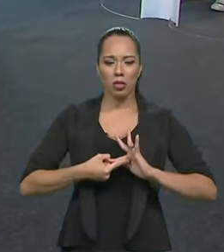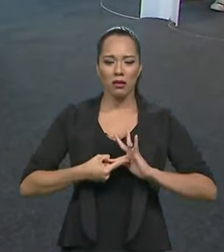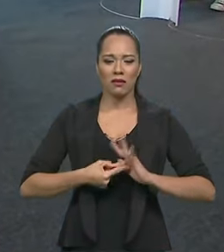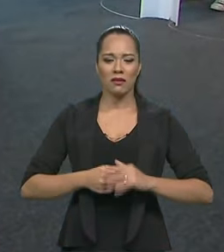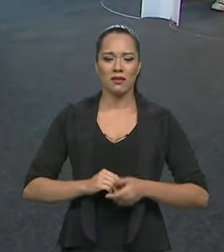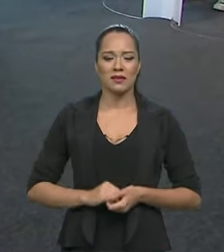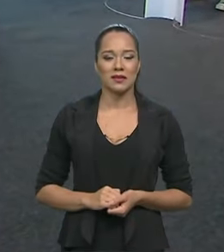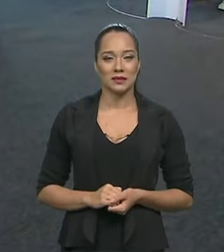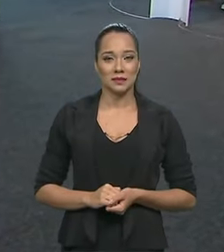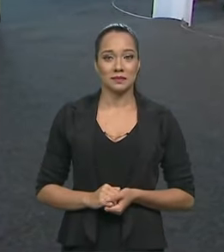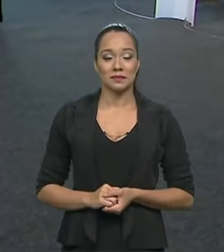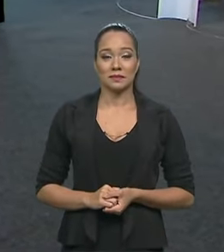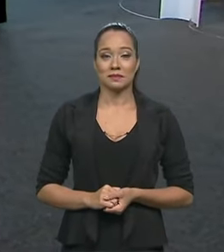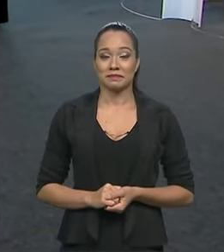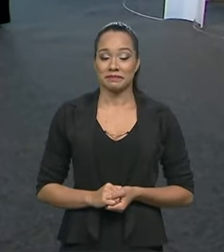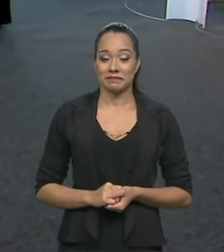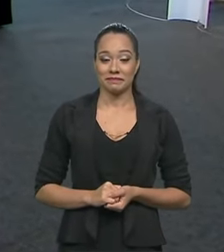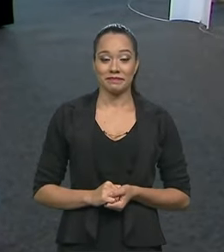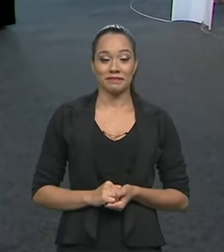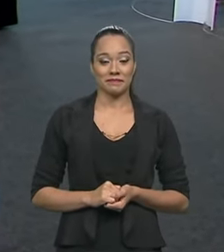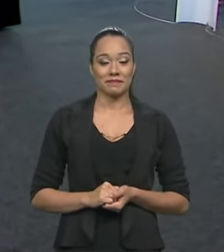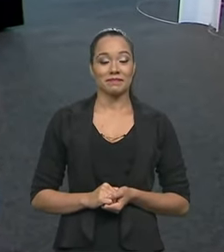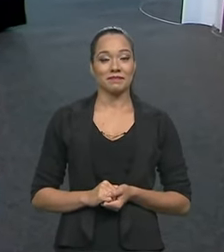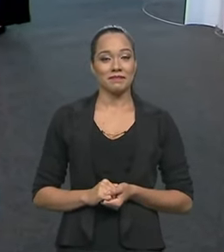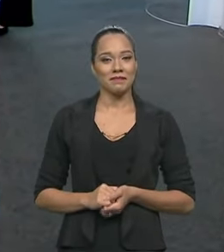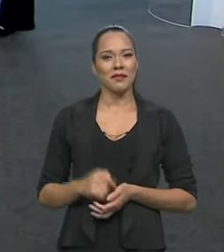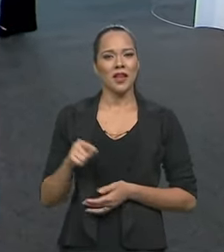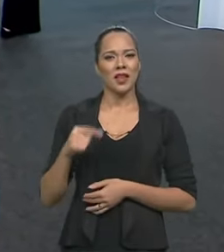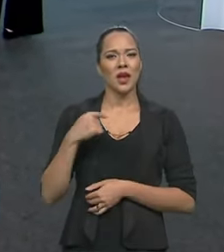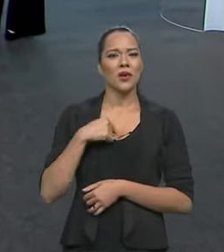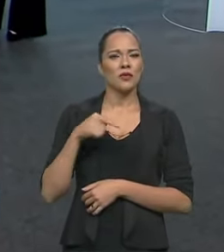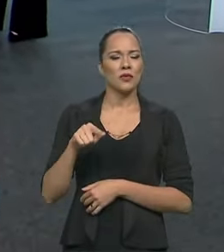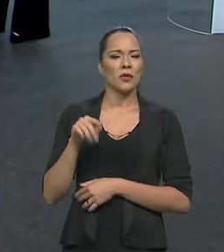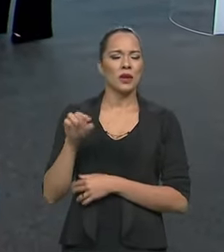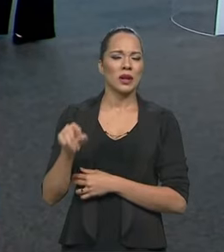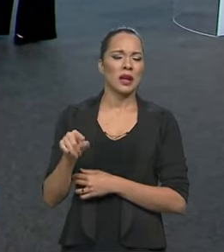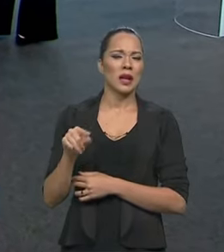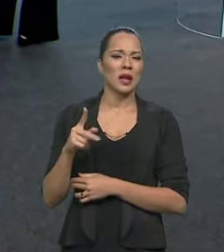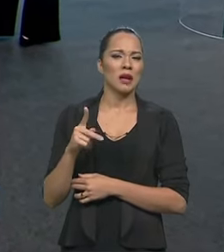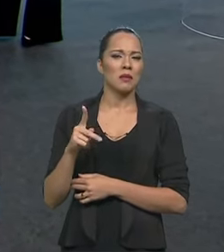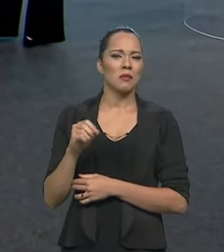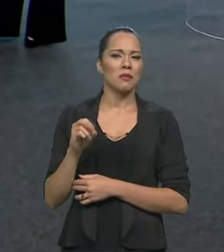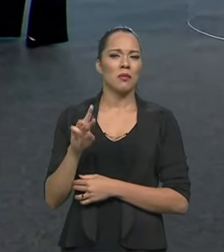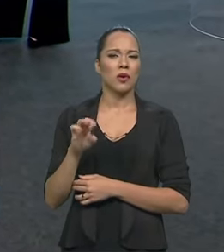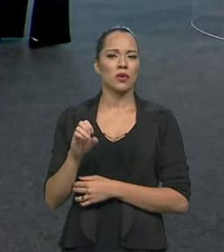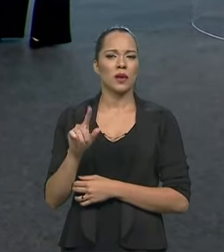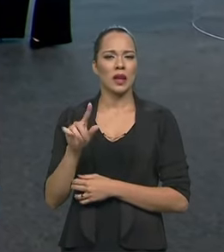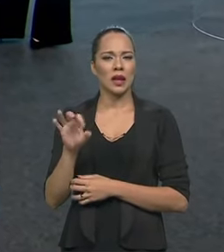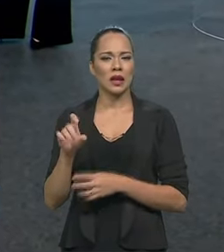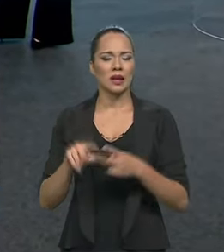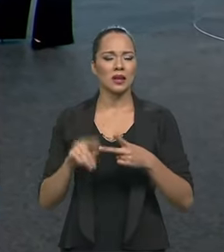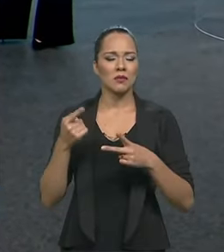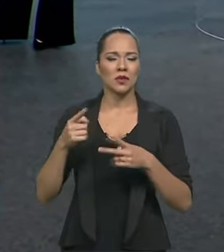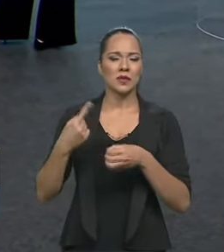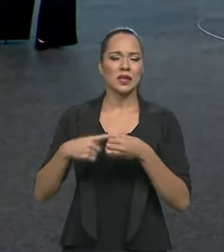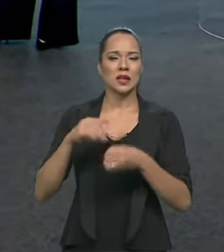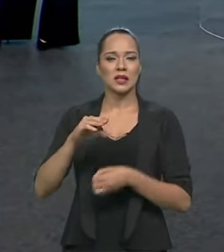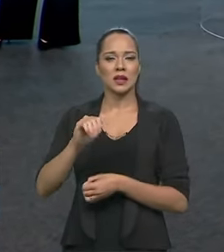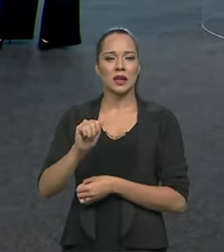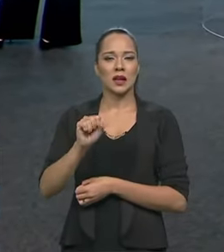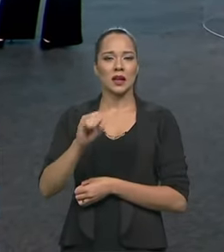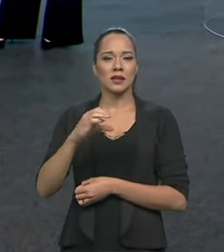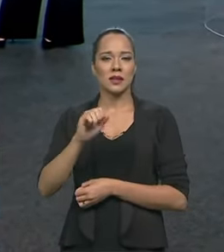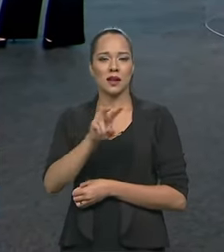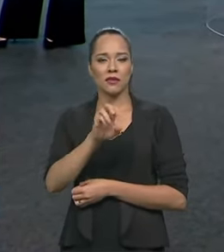Olha, eu corri em Porto Alegre, em Tarumã e depois fui para Cascavel, no